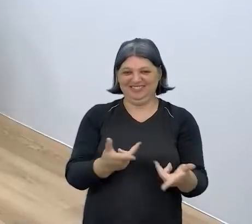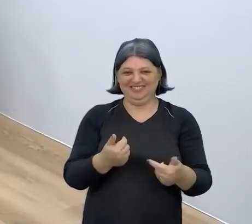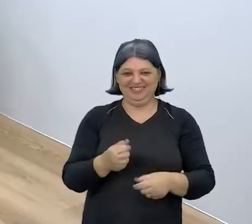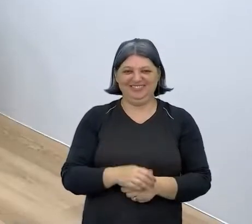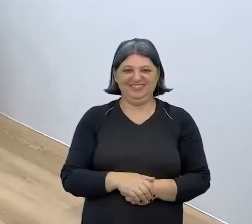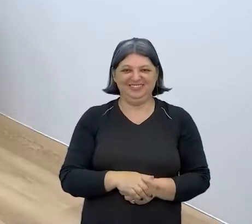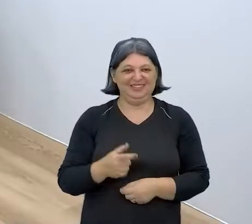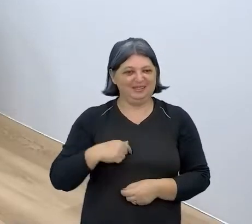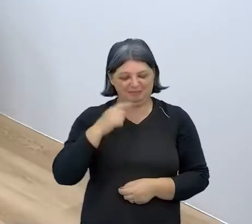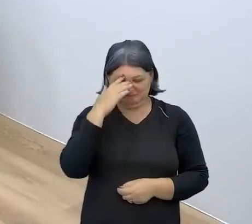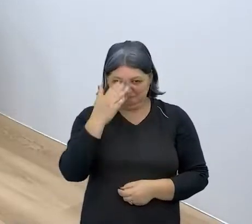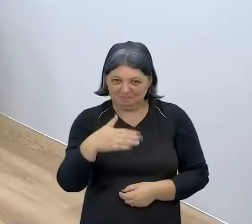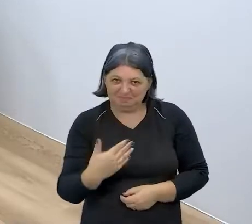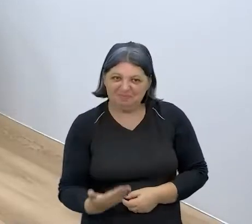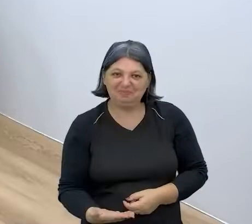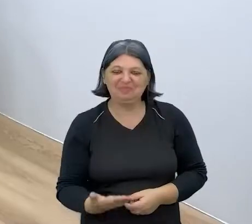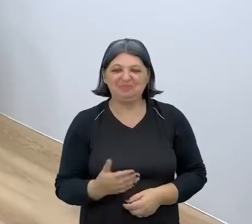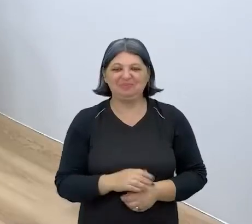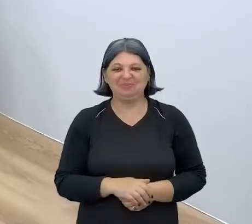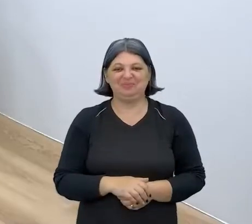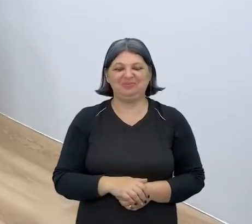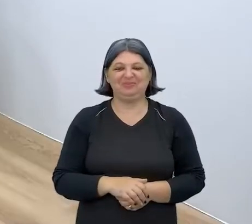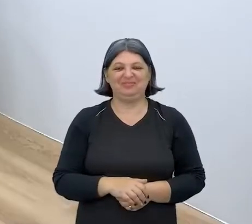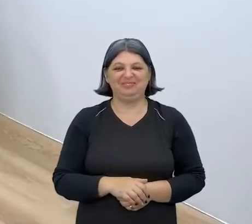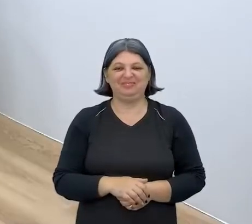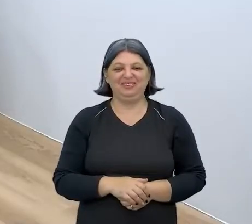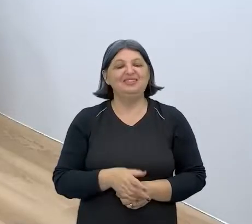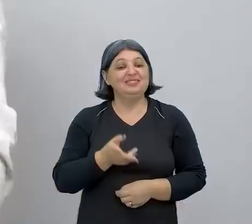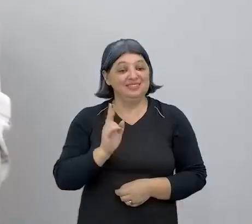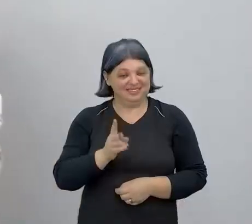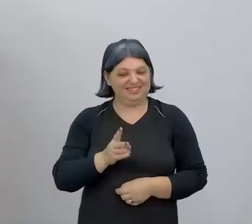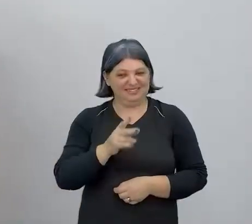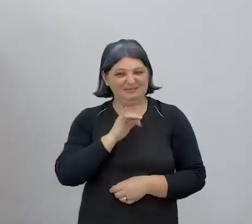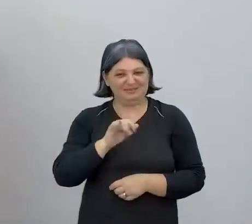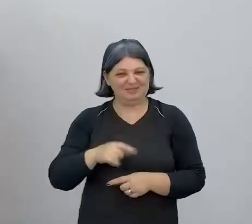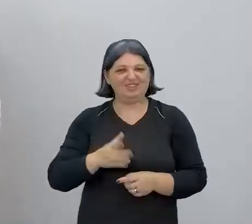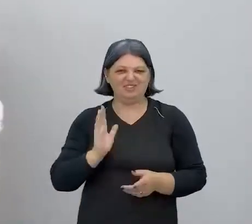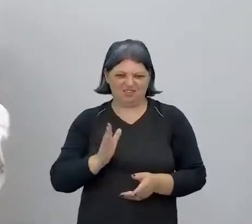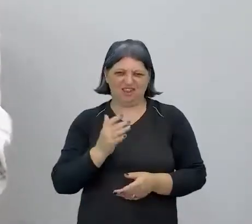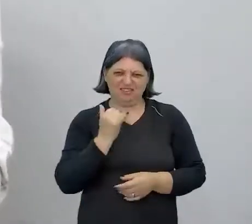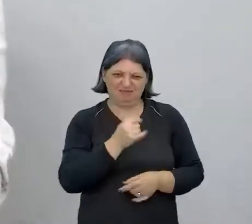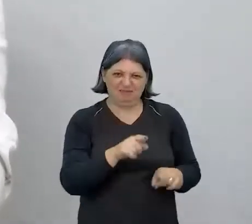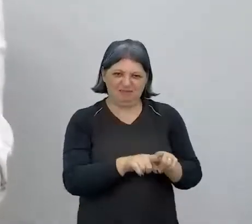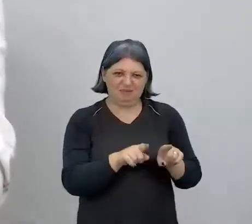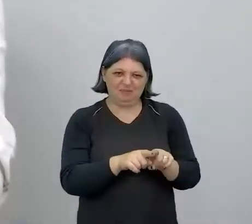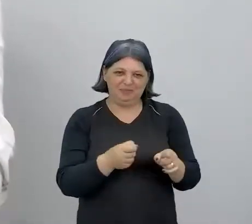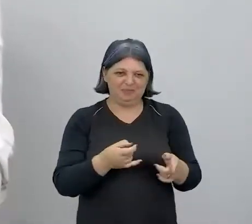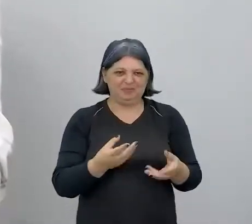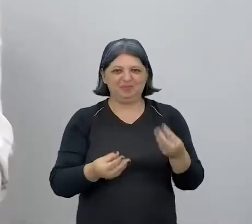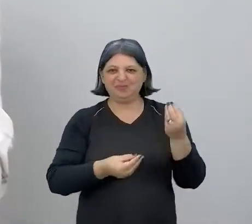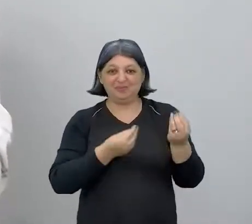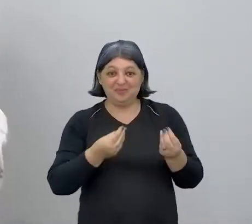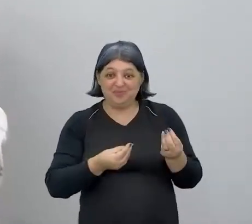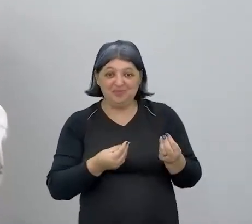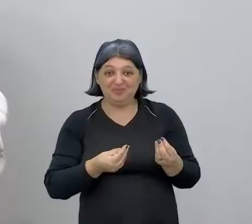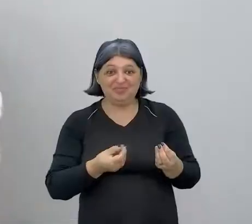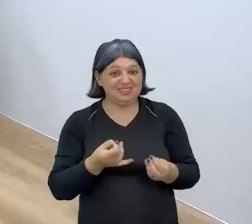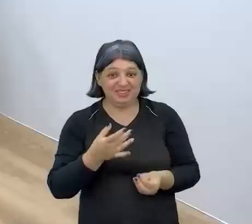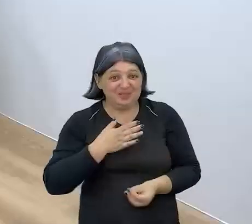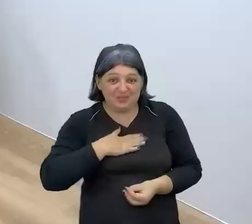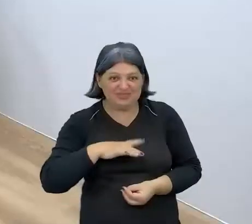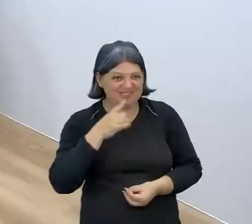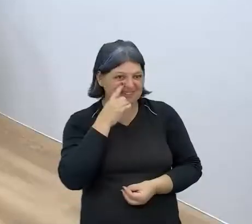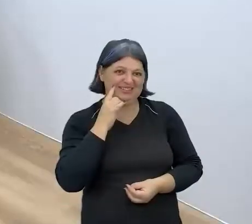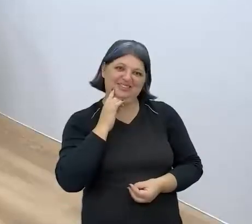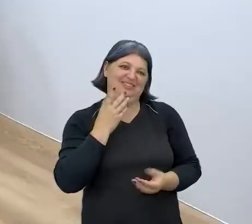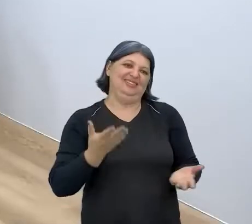me sento honrado de ter você aqui. Eu sempre falo pro pessoal aqui, né? Eu já até falei pra você, né? Que quem não gosta da Doane não é capaz de gostar de mais ninguém